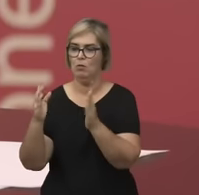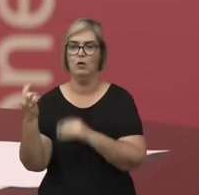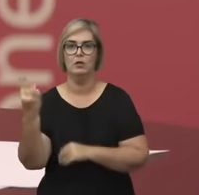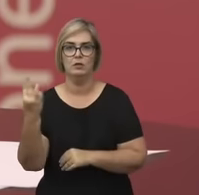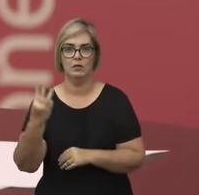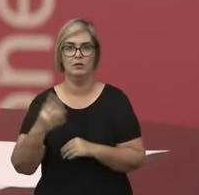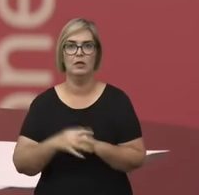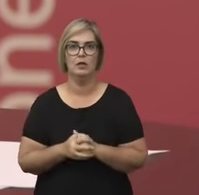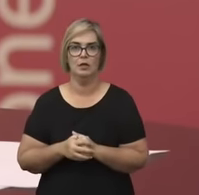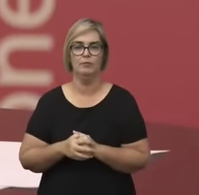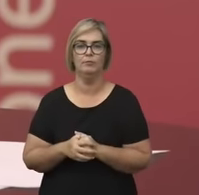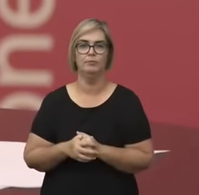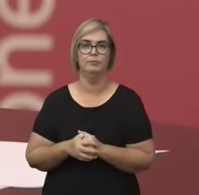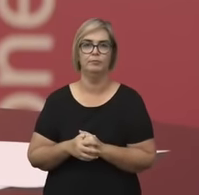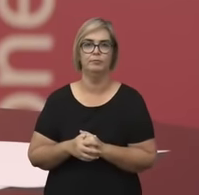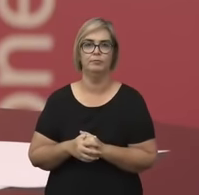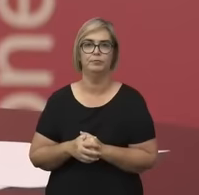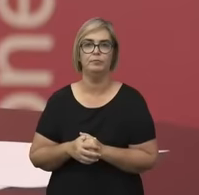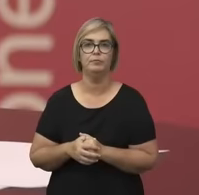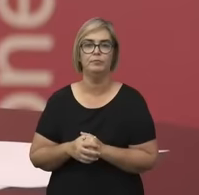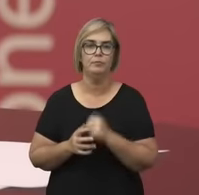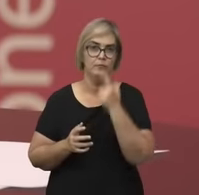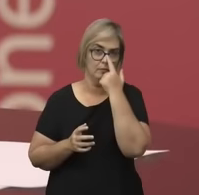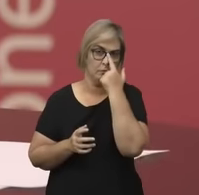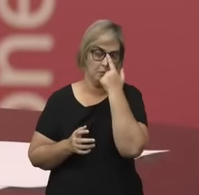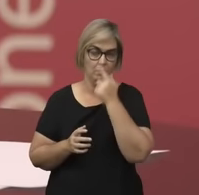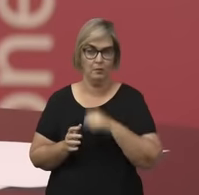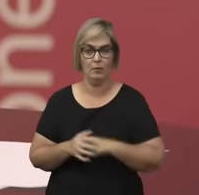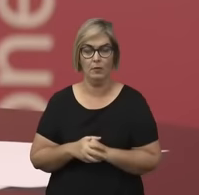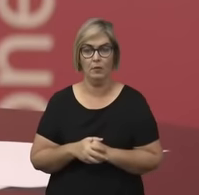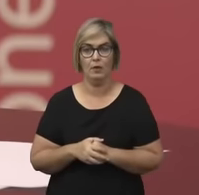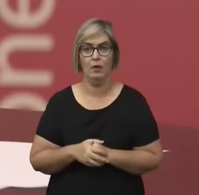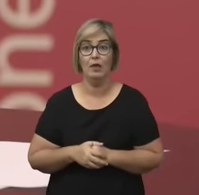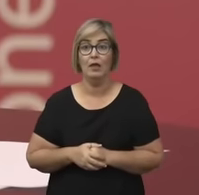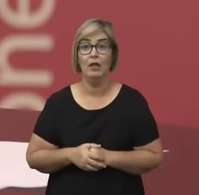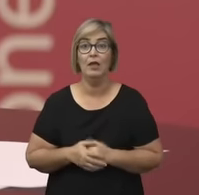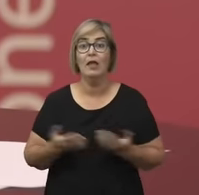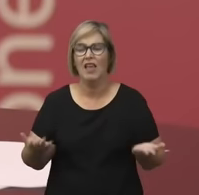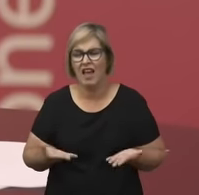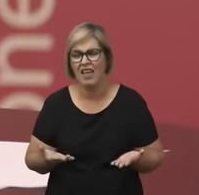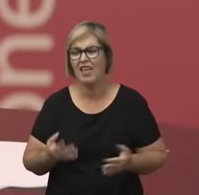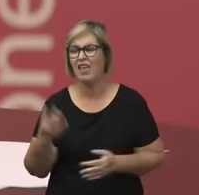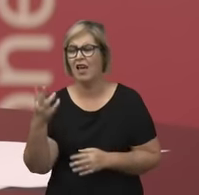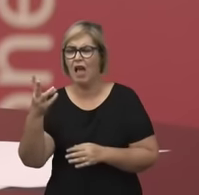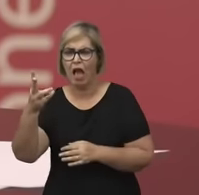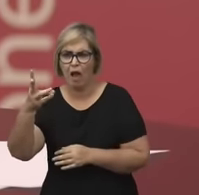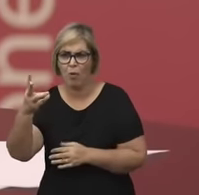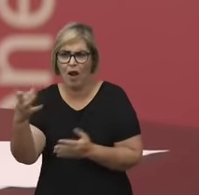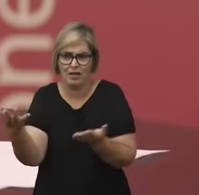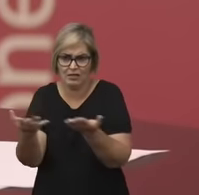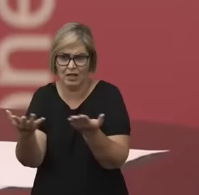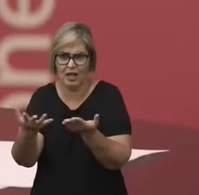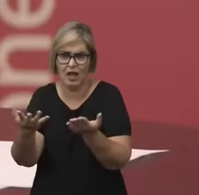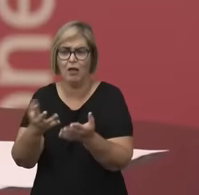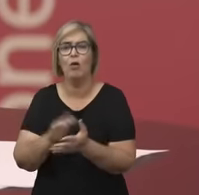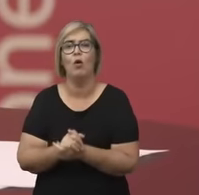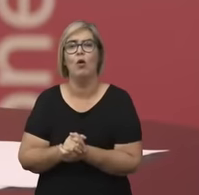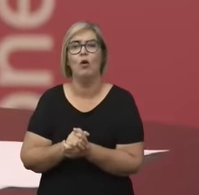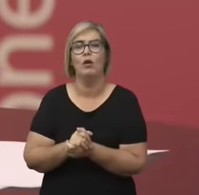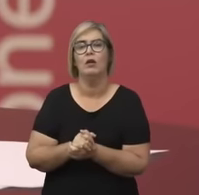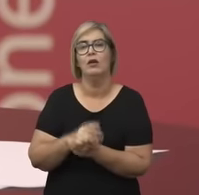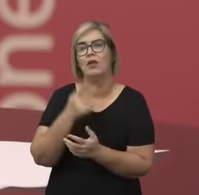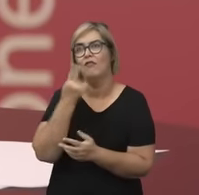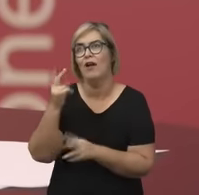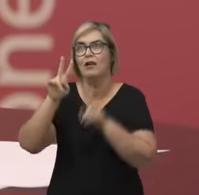uma chave, né? De interpretação do feminismo. E a quarta onda que seria essa onda agora definida pela